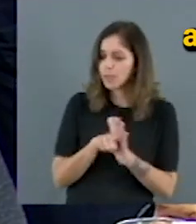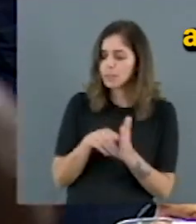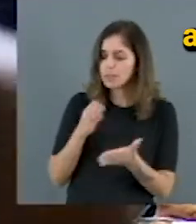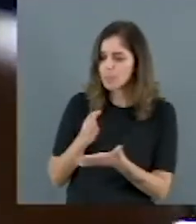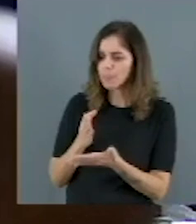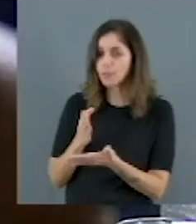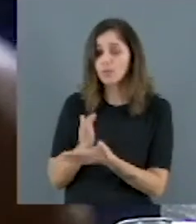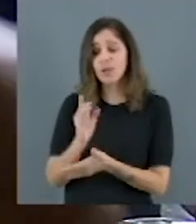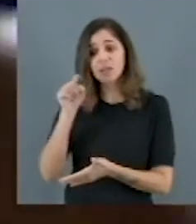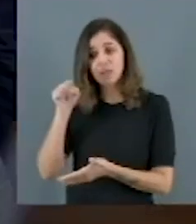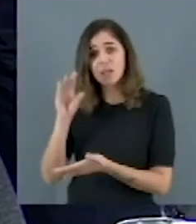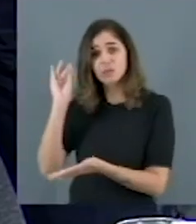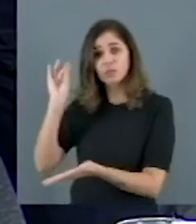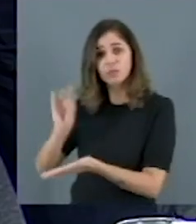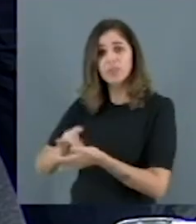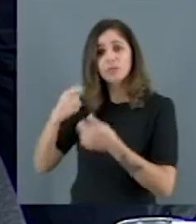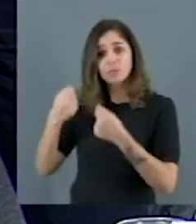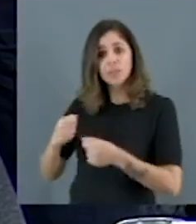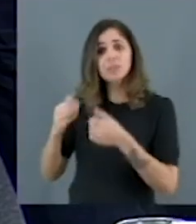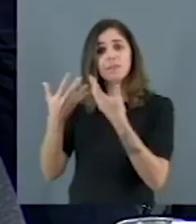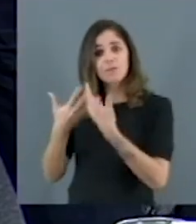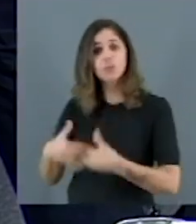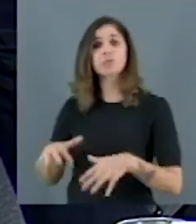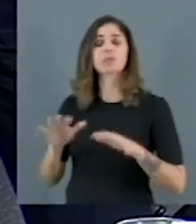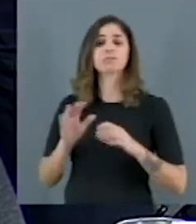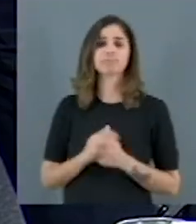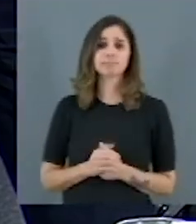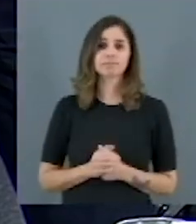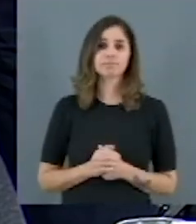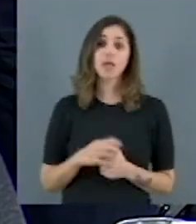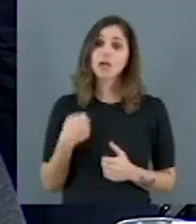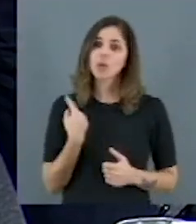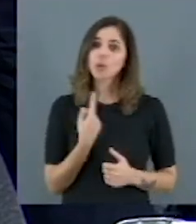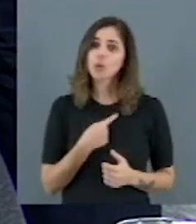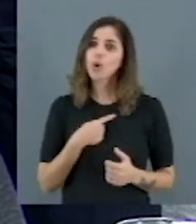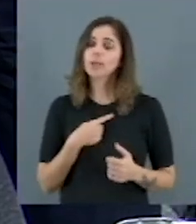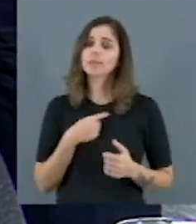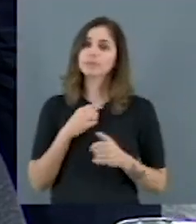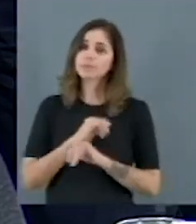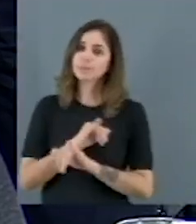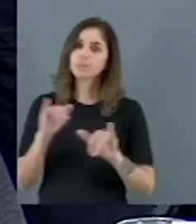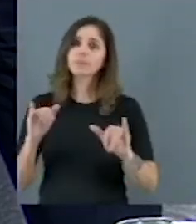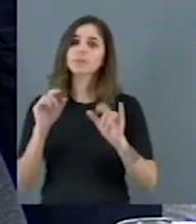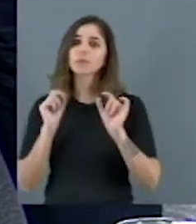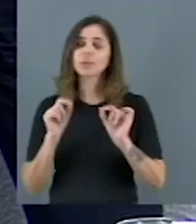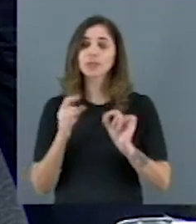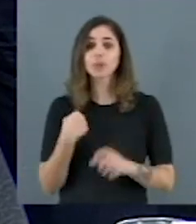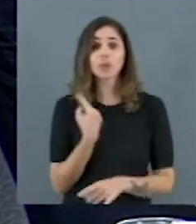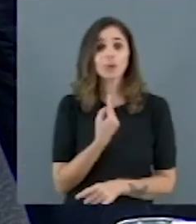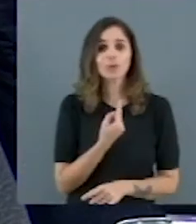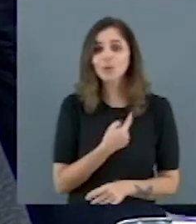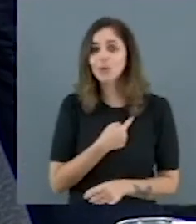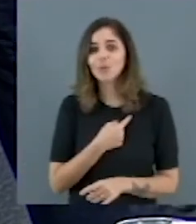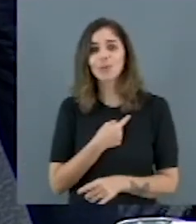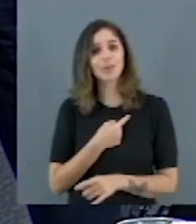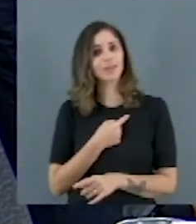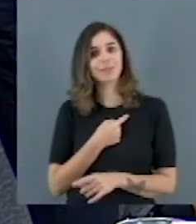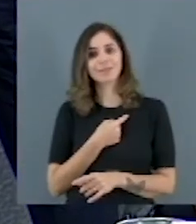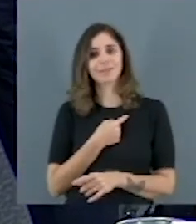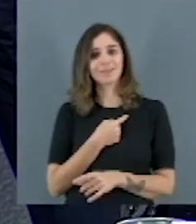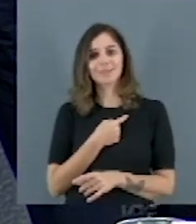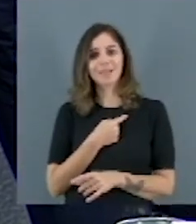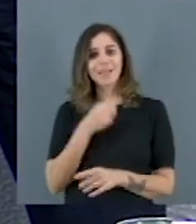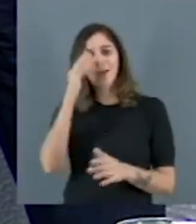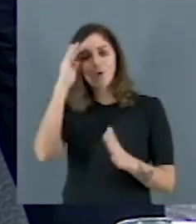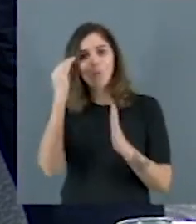implementada. O que nós estamos aqui denunciando é o fato de que nós, portanto, não estamos cumprindo a